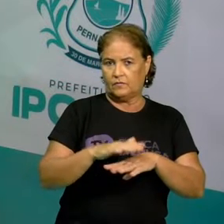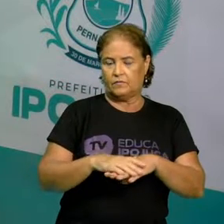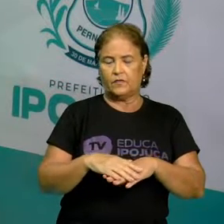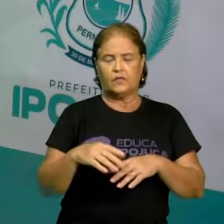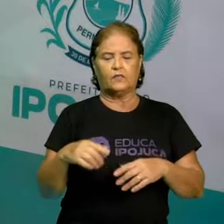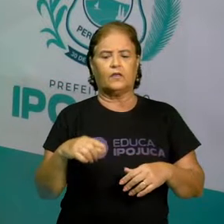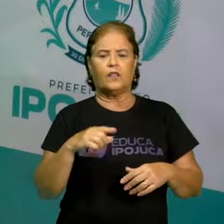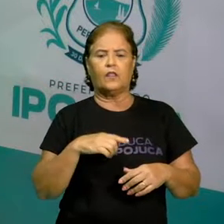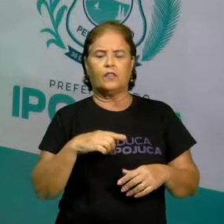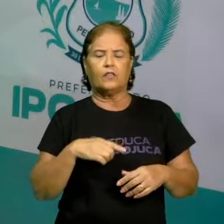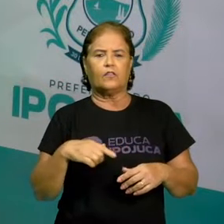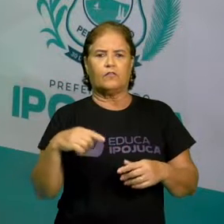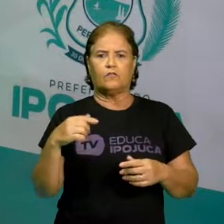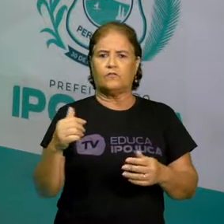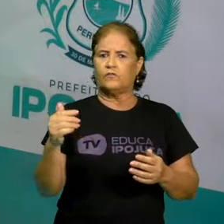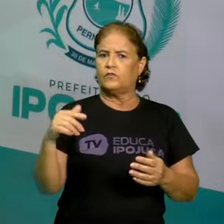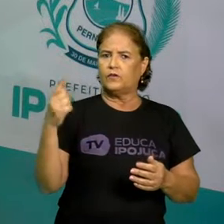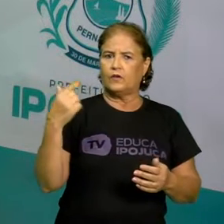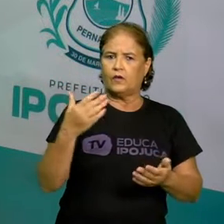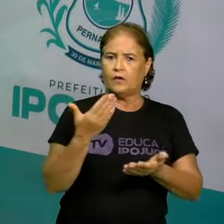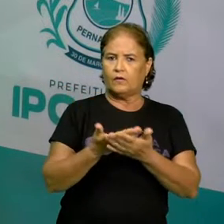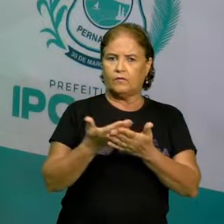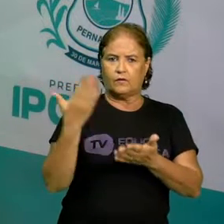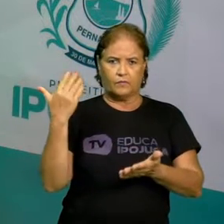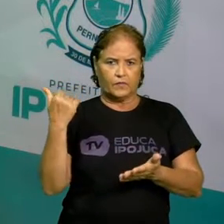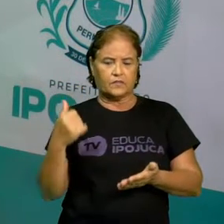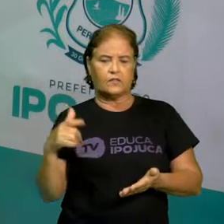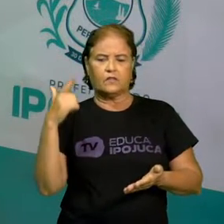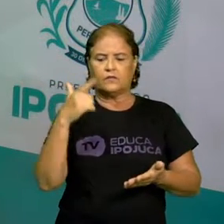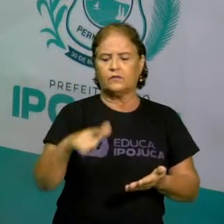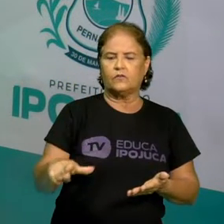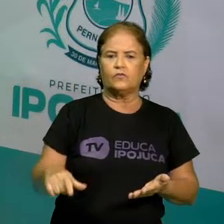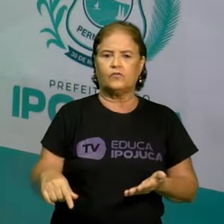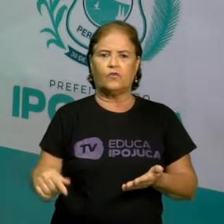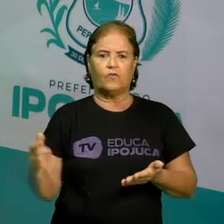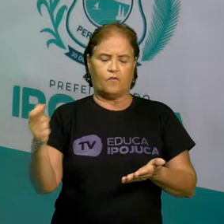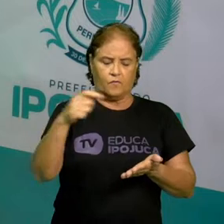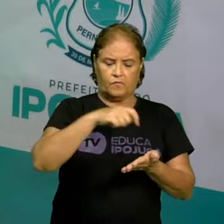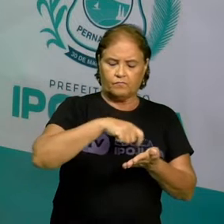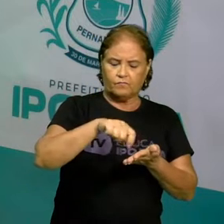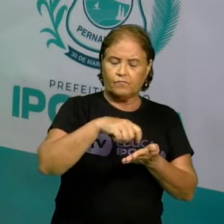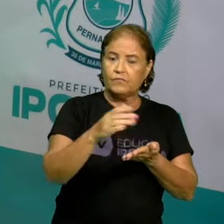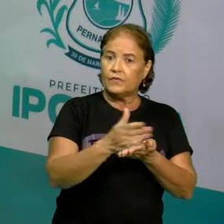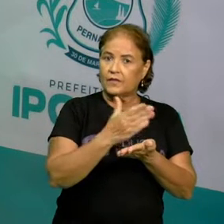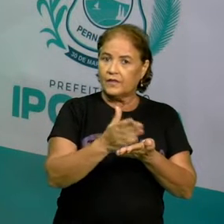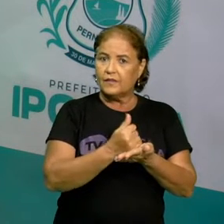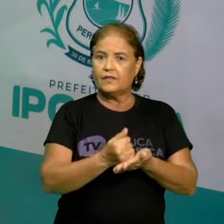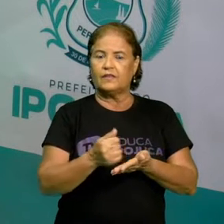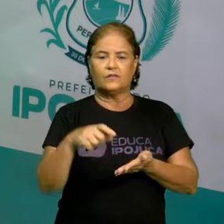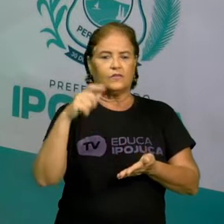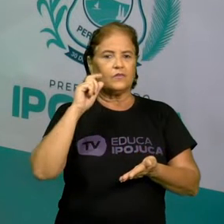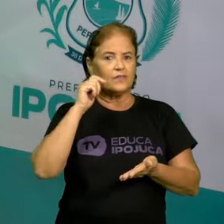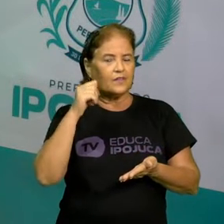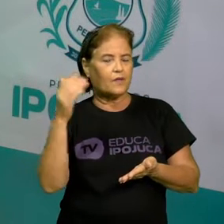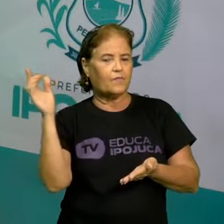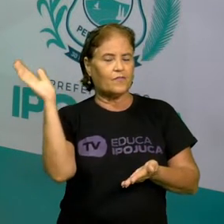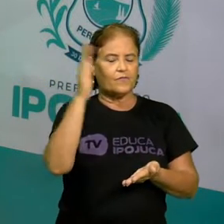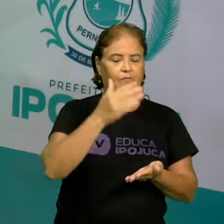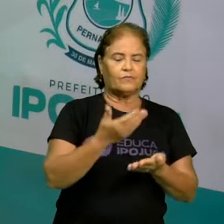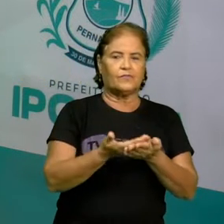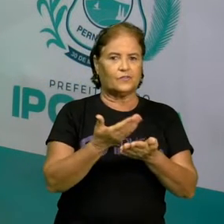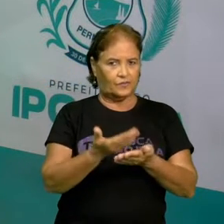Então, de novo, não perca tempo. Pegue seu caderno, seu lápis e vamos estudar. Vamos dar